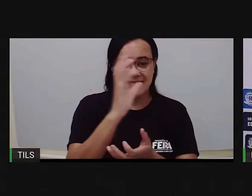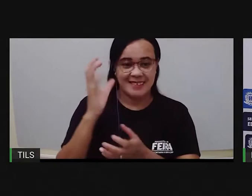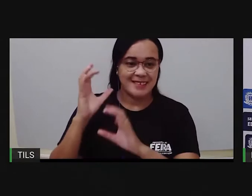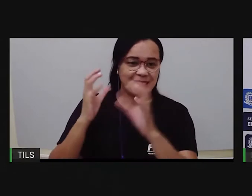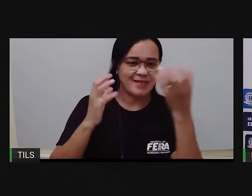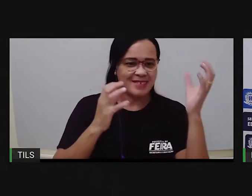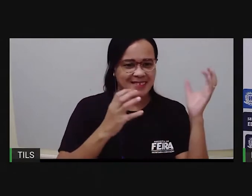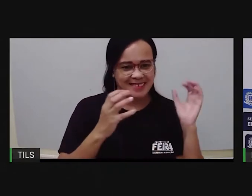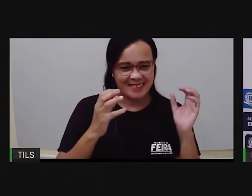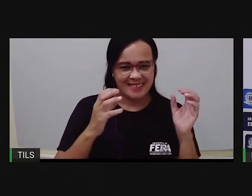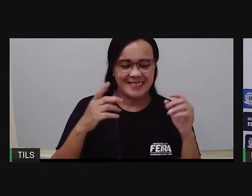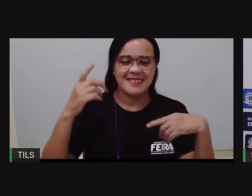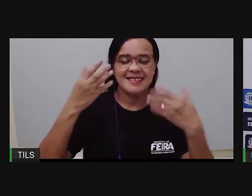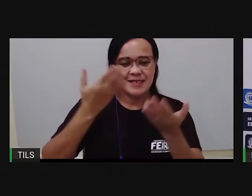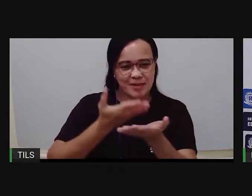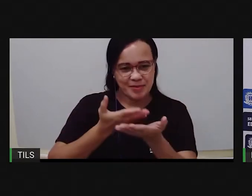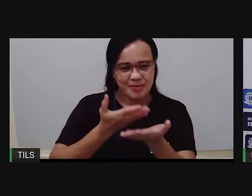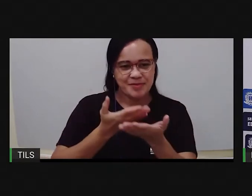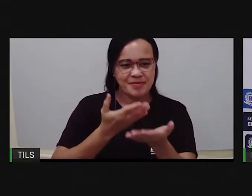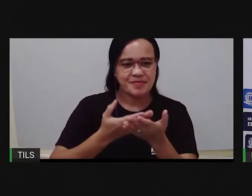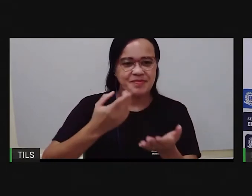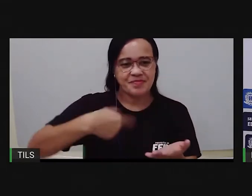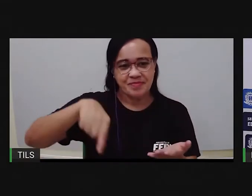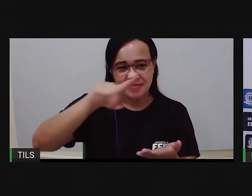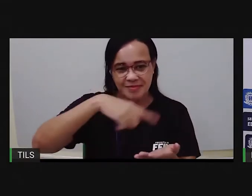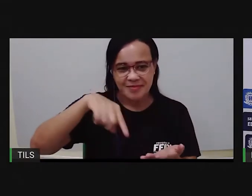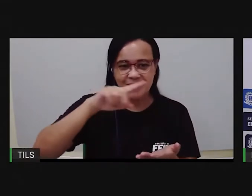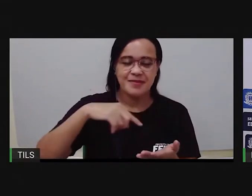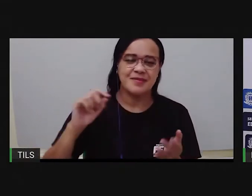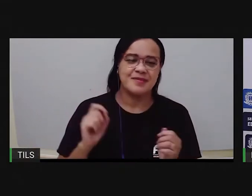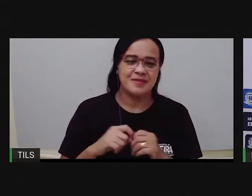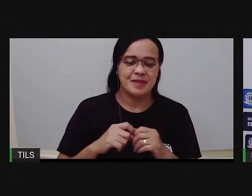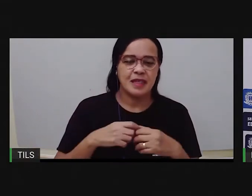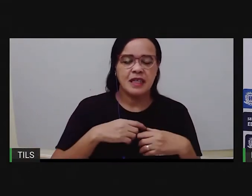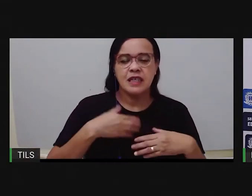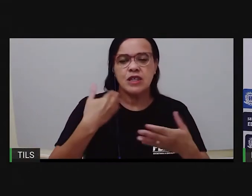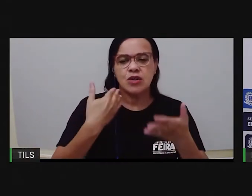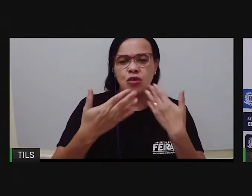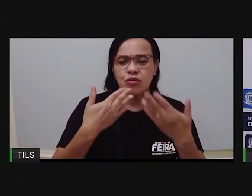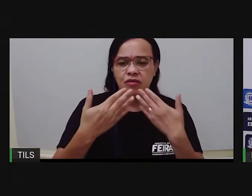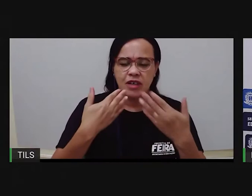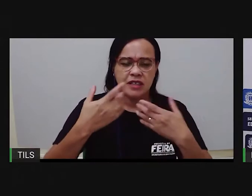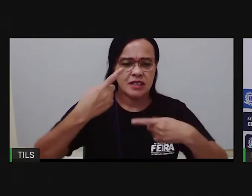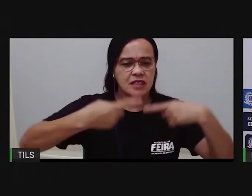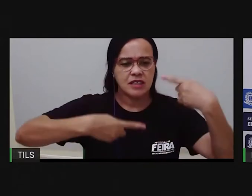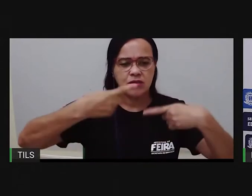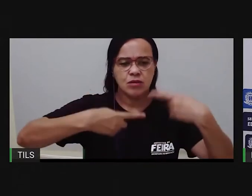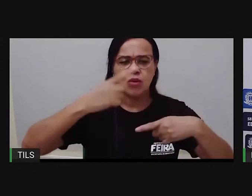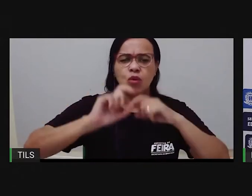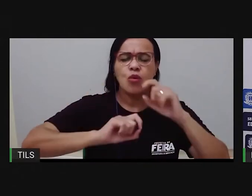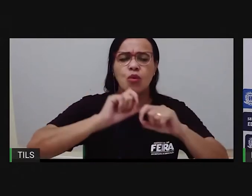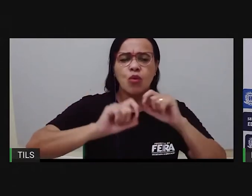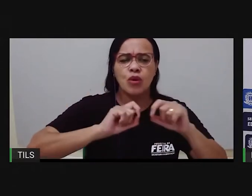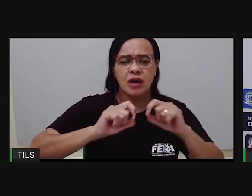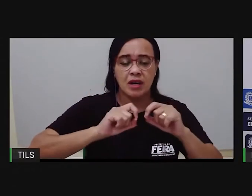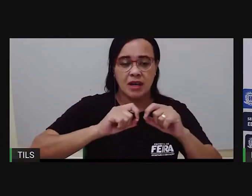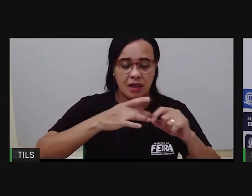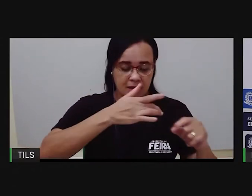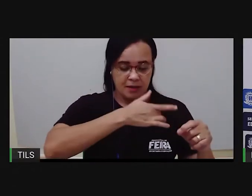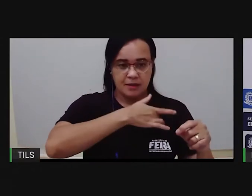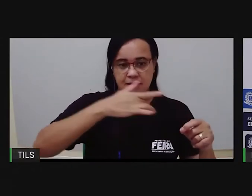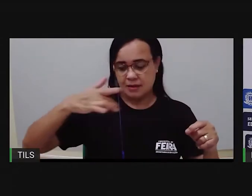Com essa aula, a gente vai discutir um pouco sobre o assunto saúde,